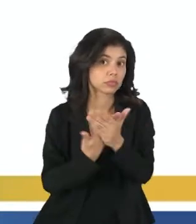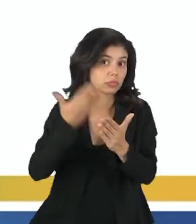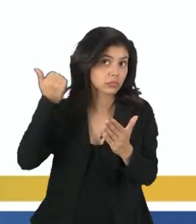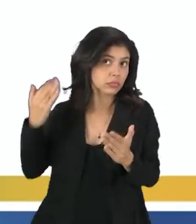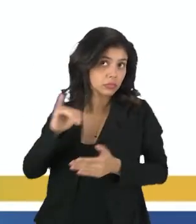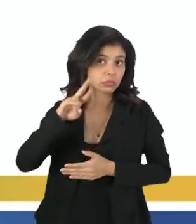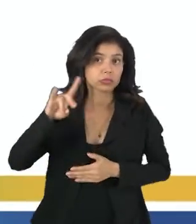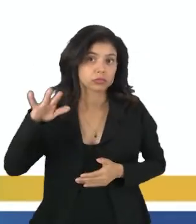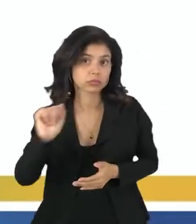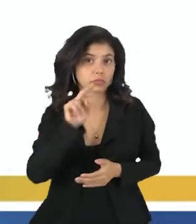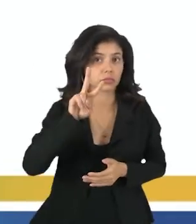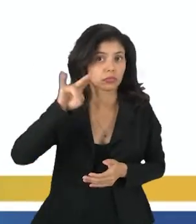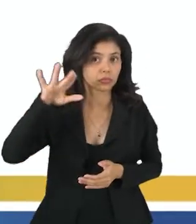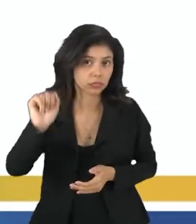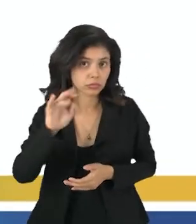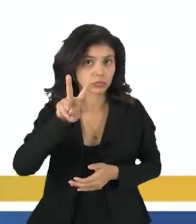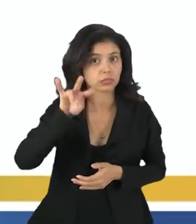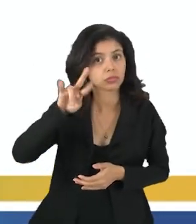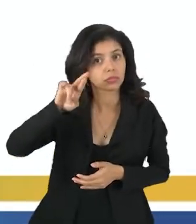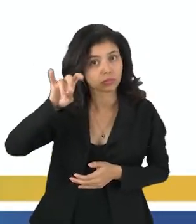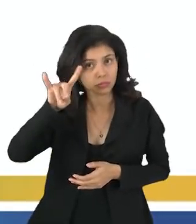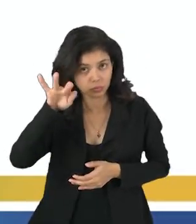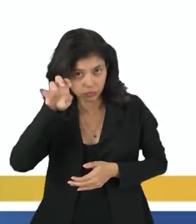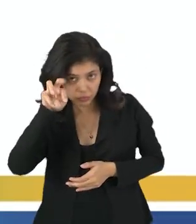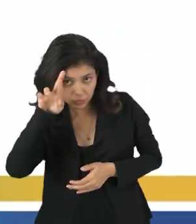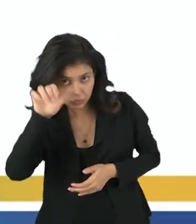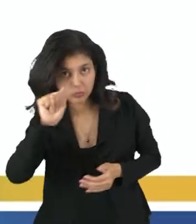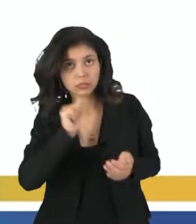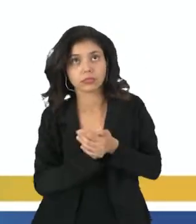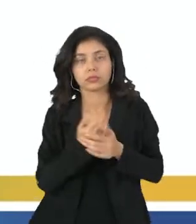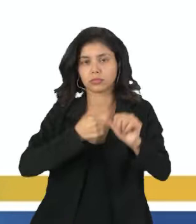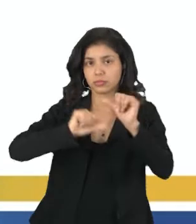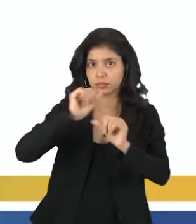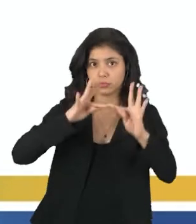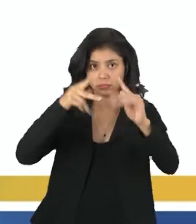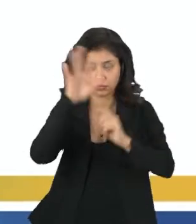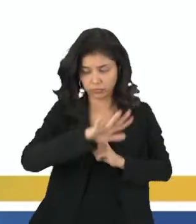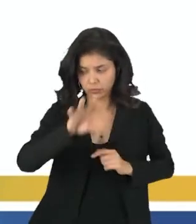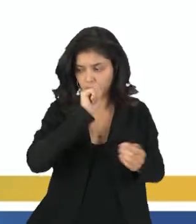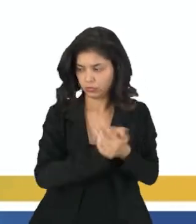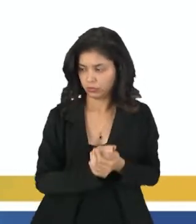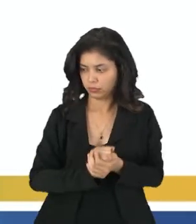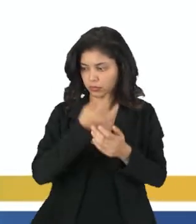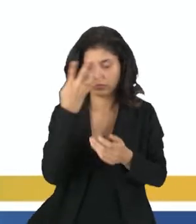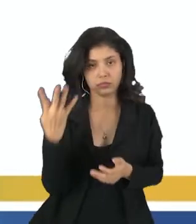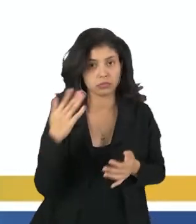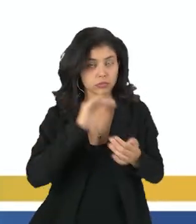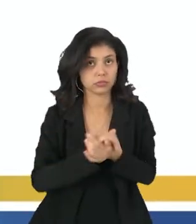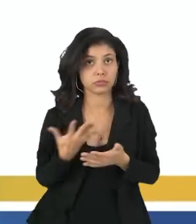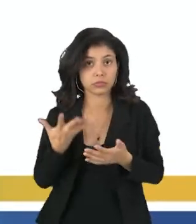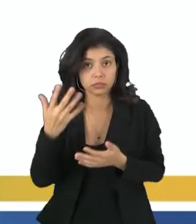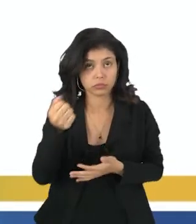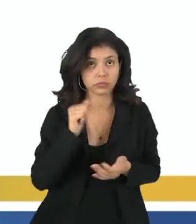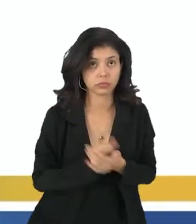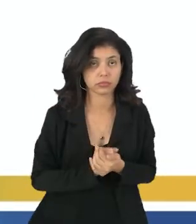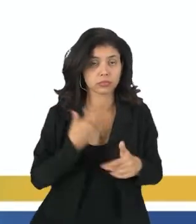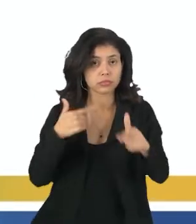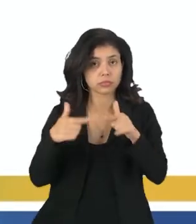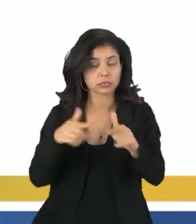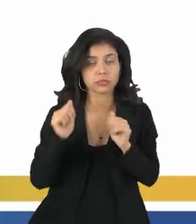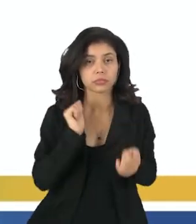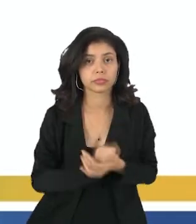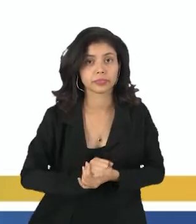isobárico, isotérmico, isovolumétrico, converta toda a quantidade de calor recebida em